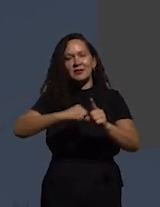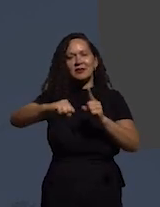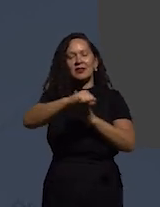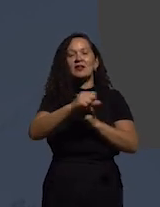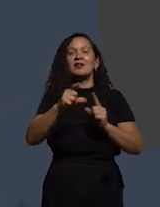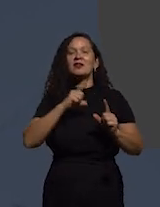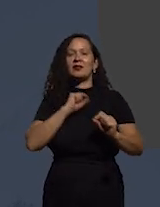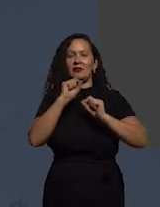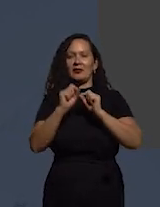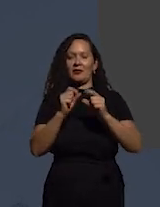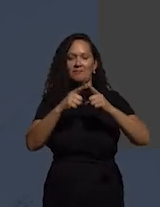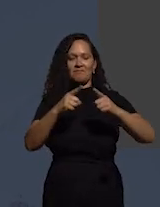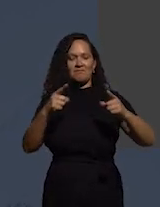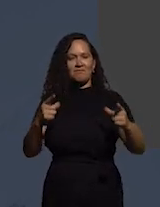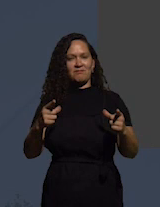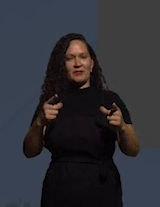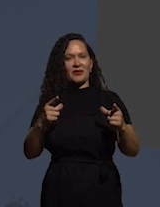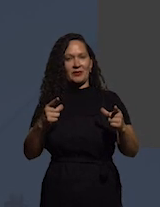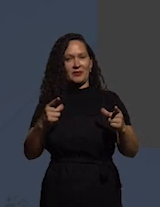a maior